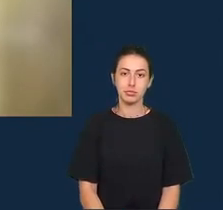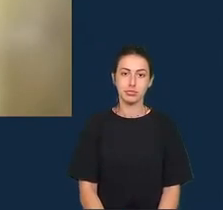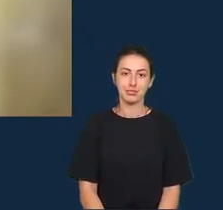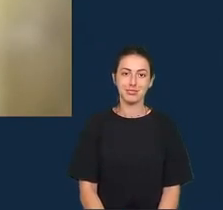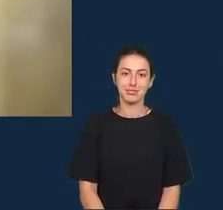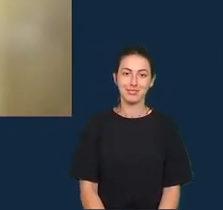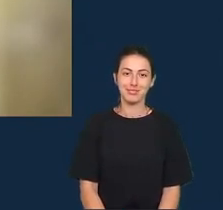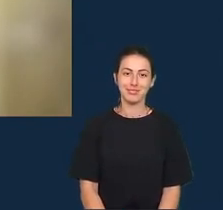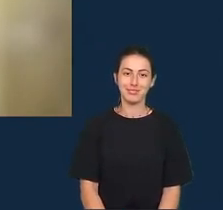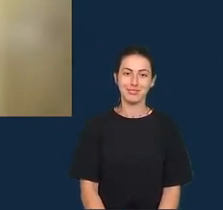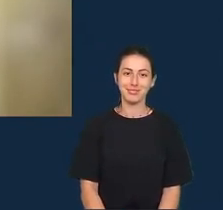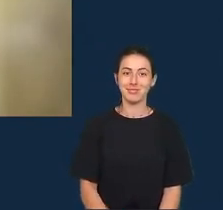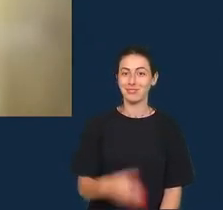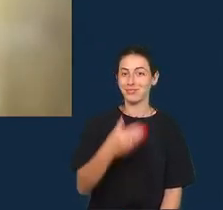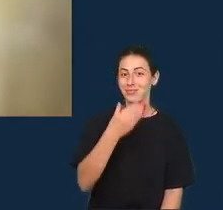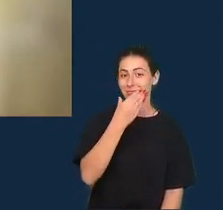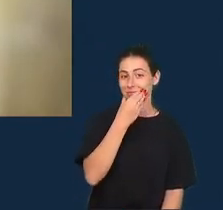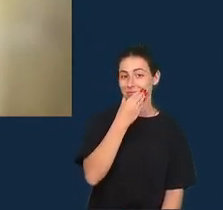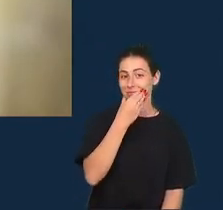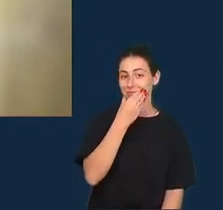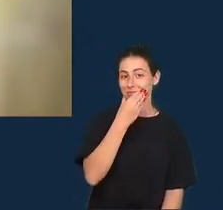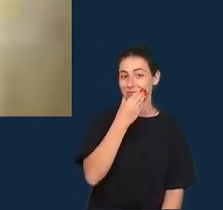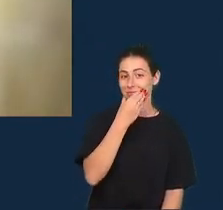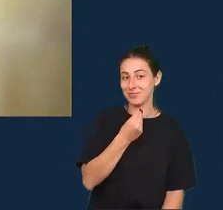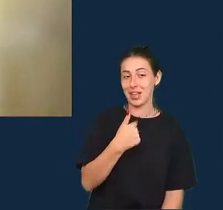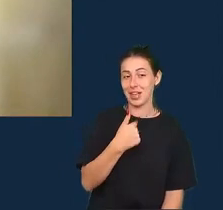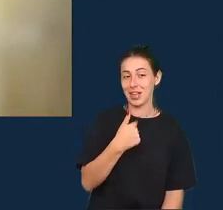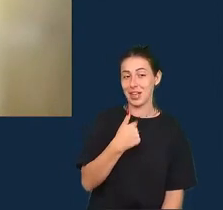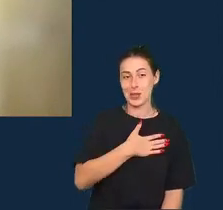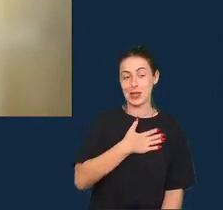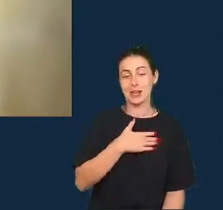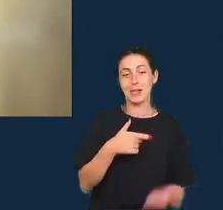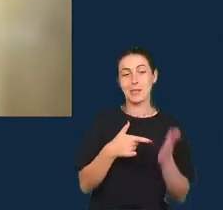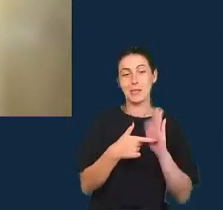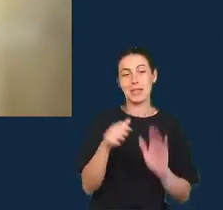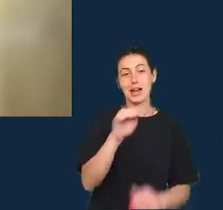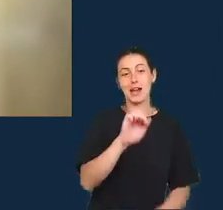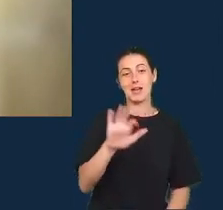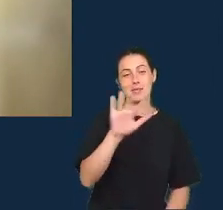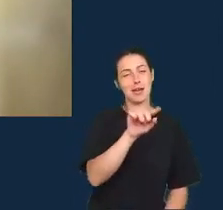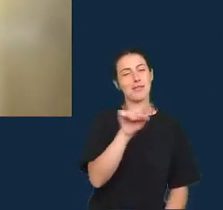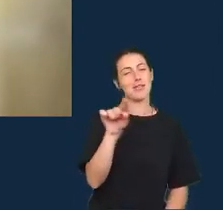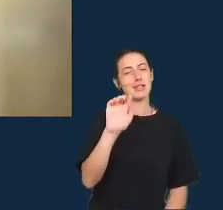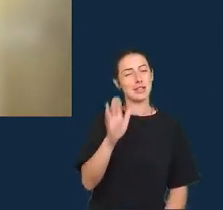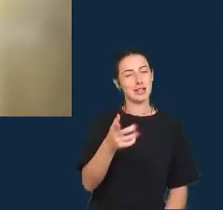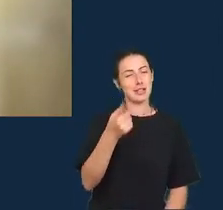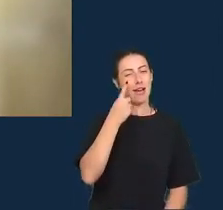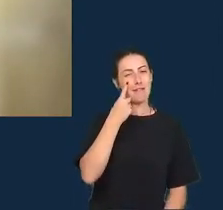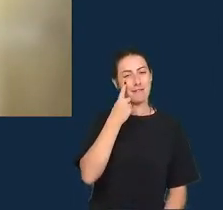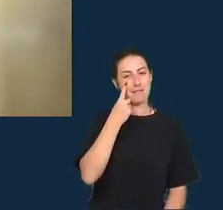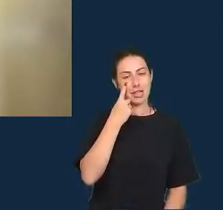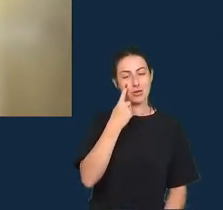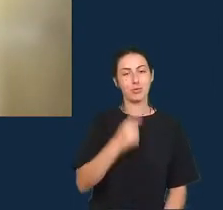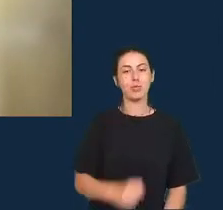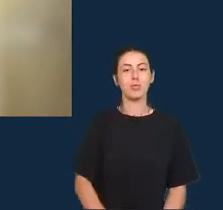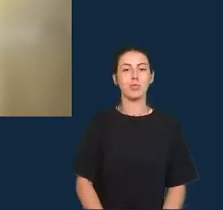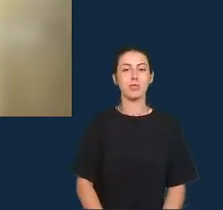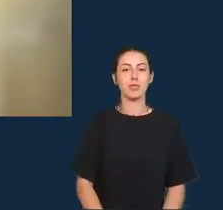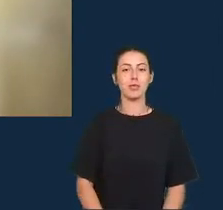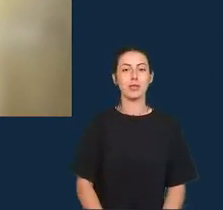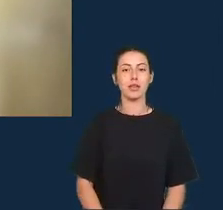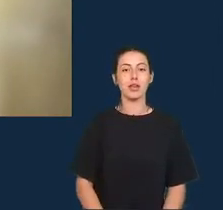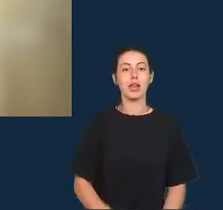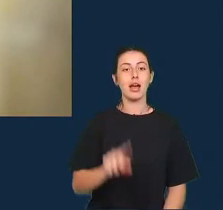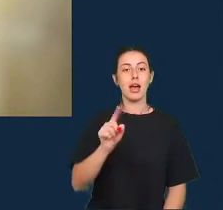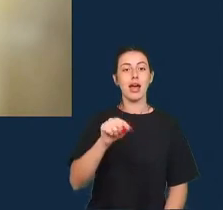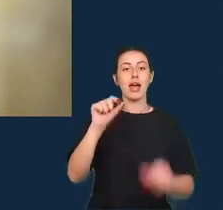sim eu gostaria de mostrar essa imagem aqui que vocês já viram que é a escultura